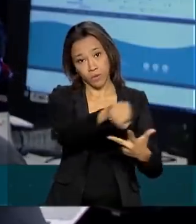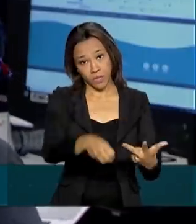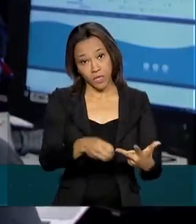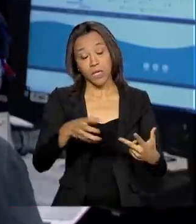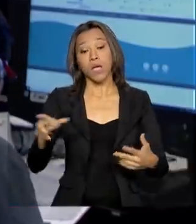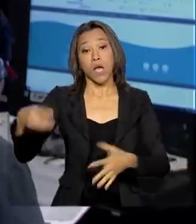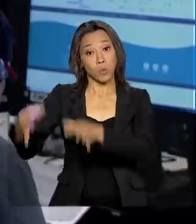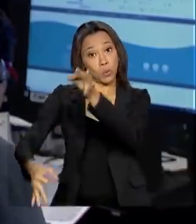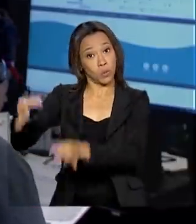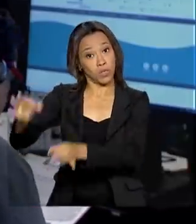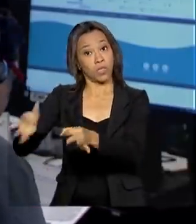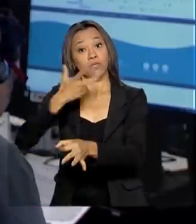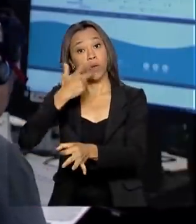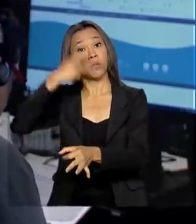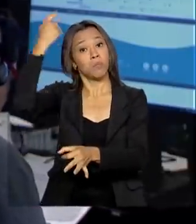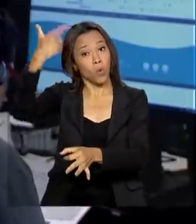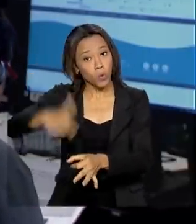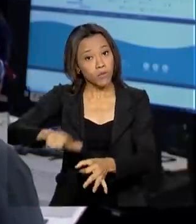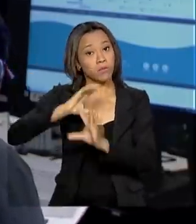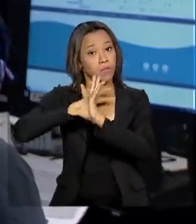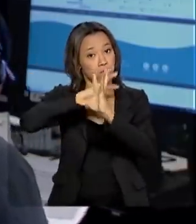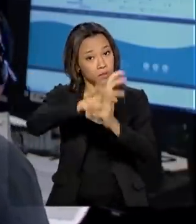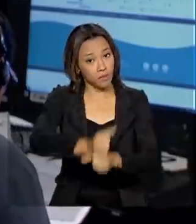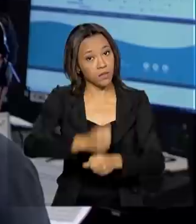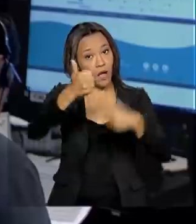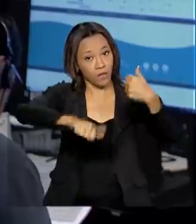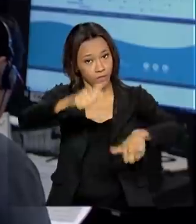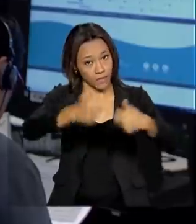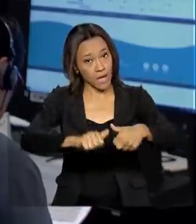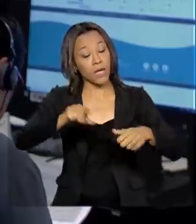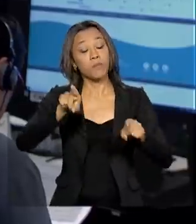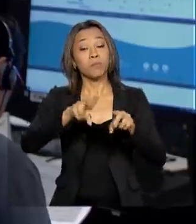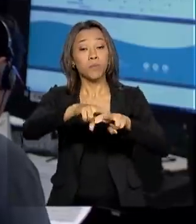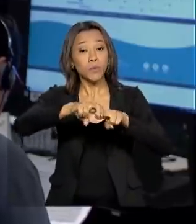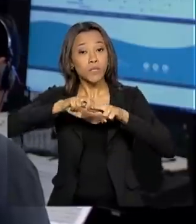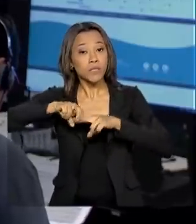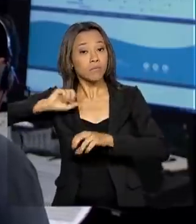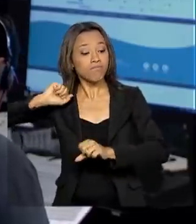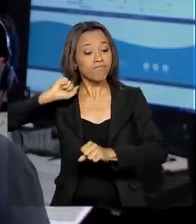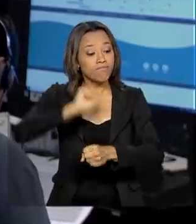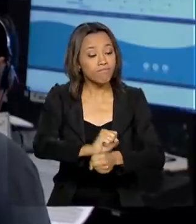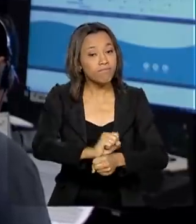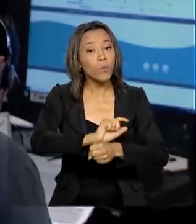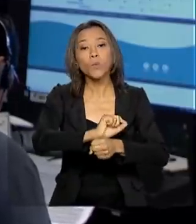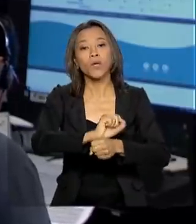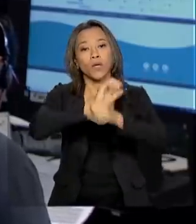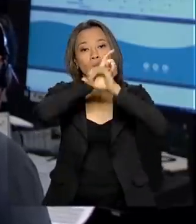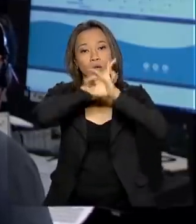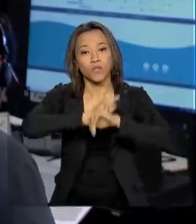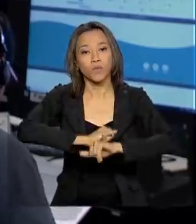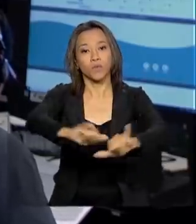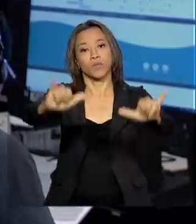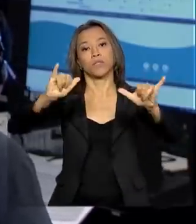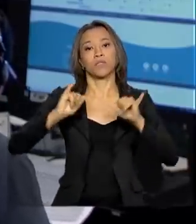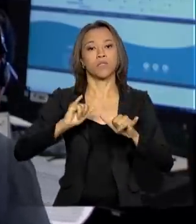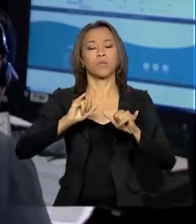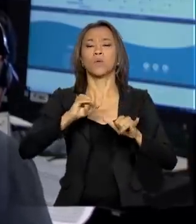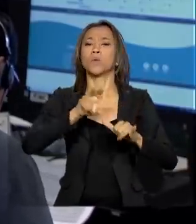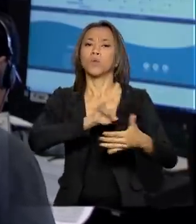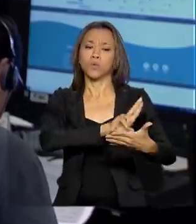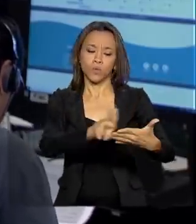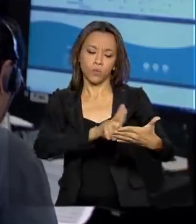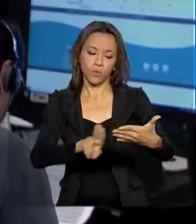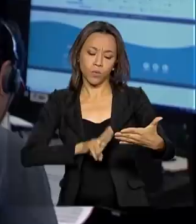notas do exame devem ser revistas e, por isso, suspendeu a divulgação dos candidatos selecionados pelo